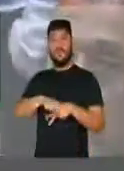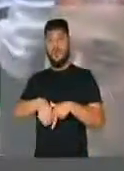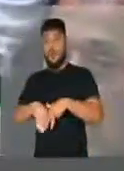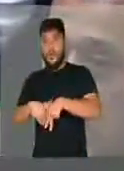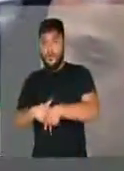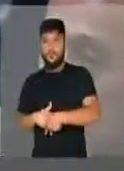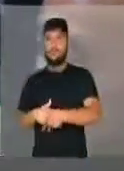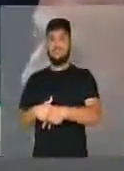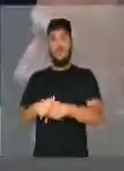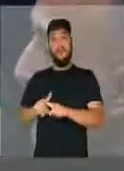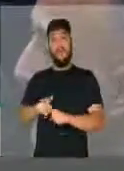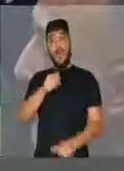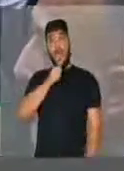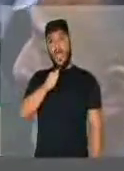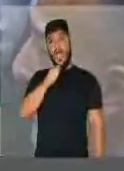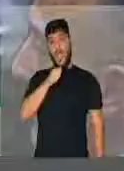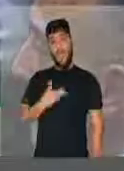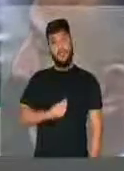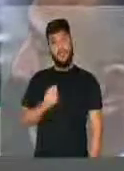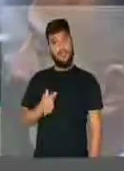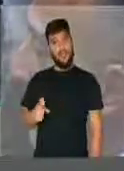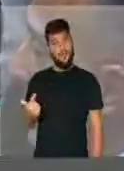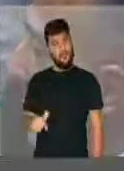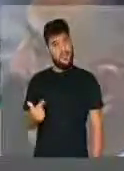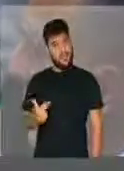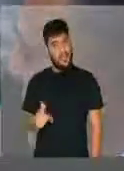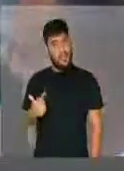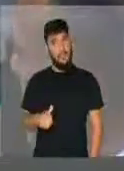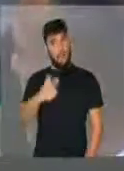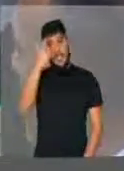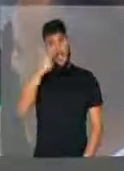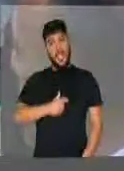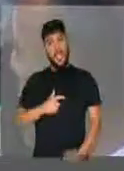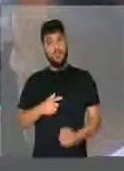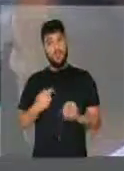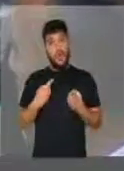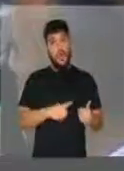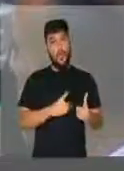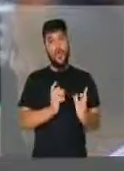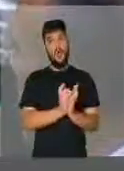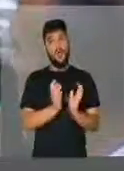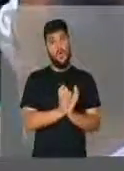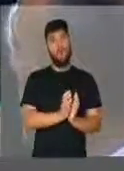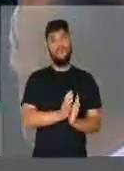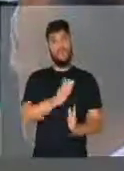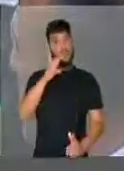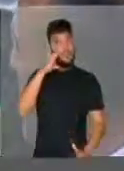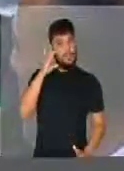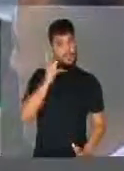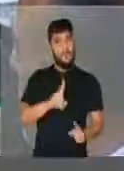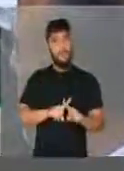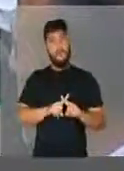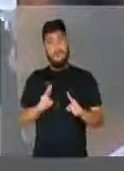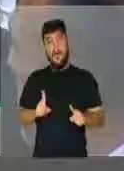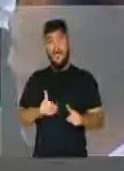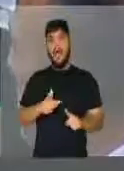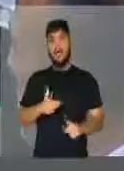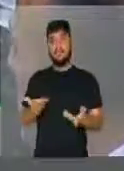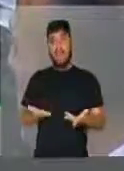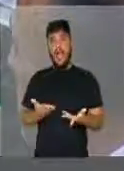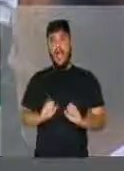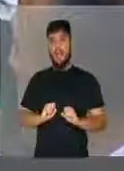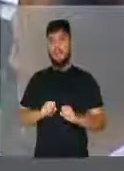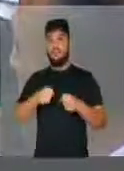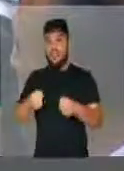houve, e eu falo com a autoridade de ser um partido de oposição ao governo da Dilma, para defender essa